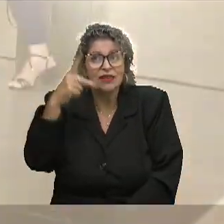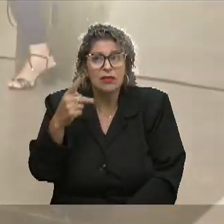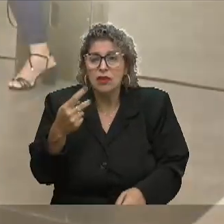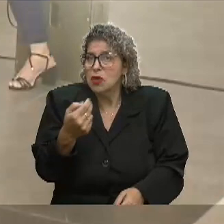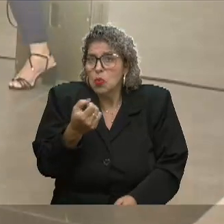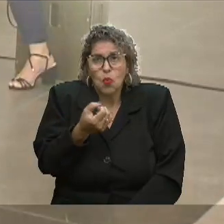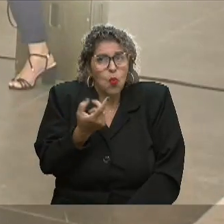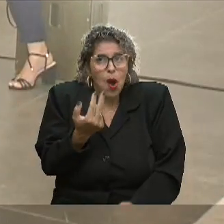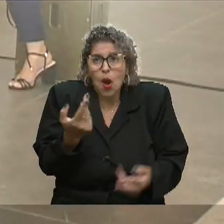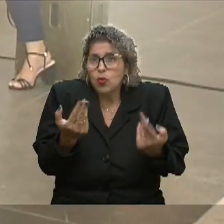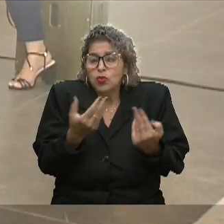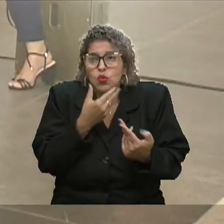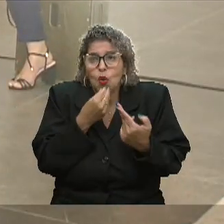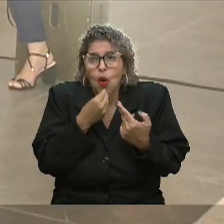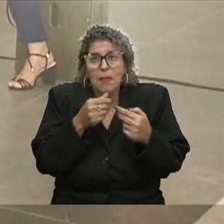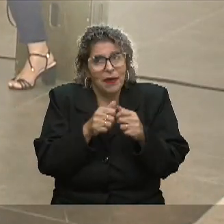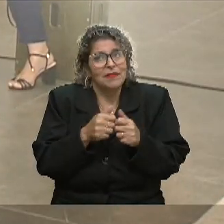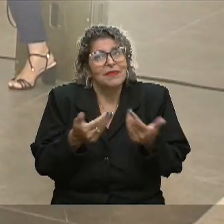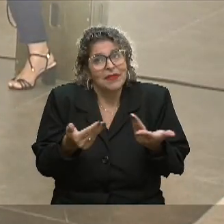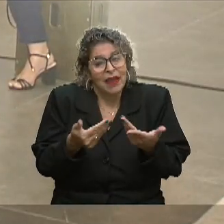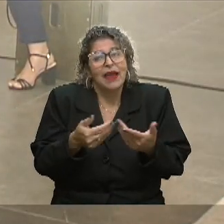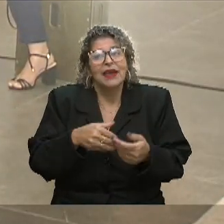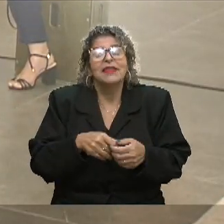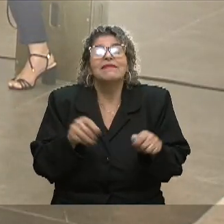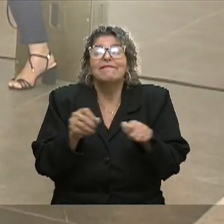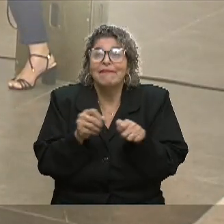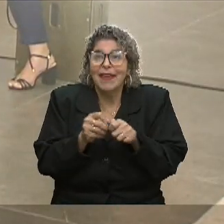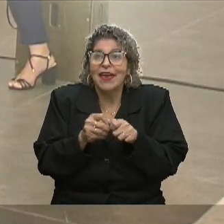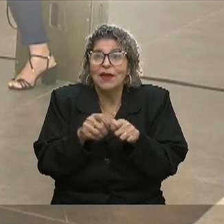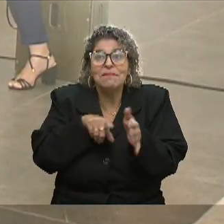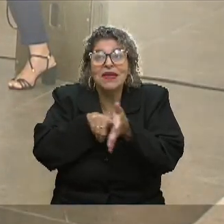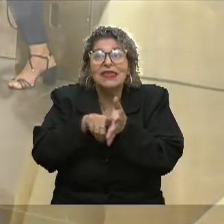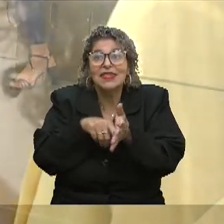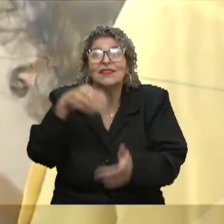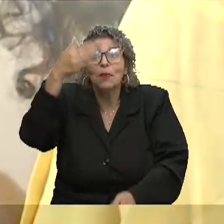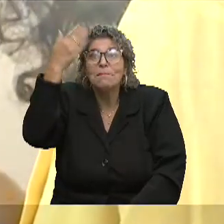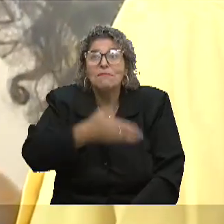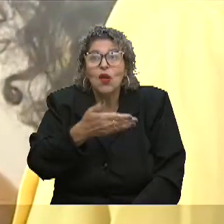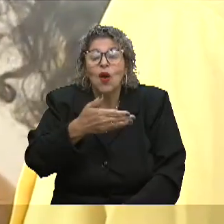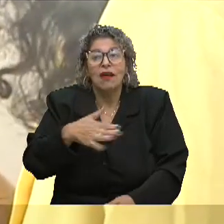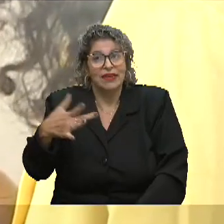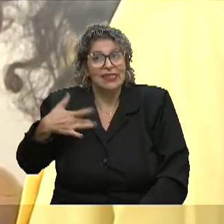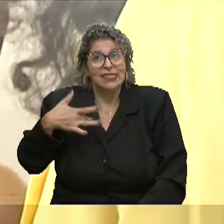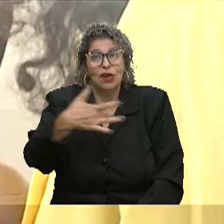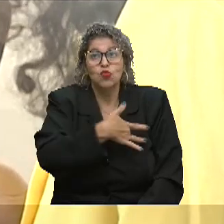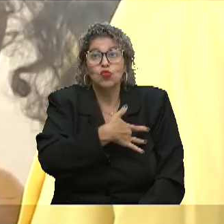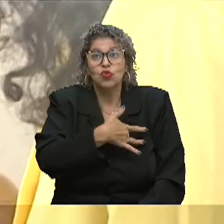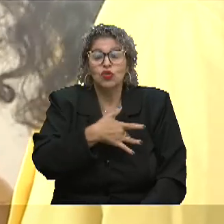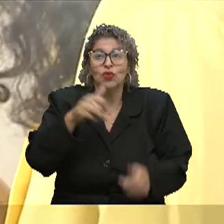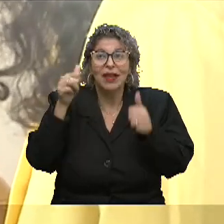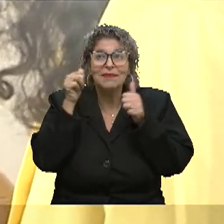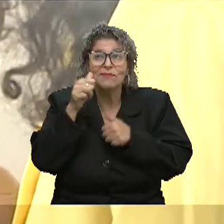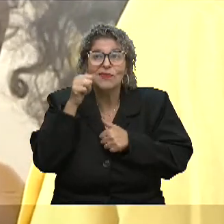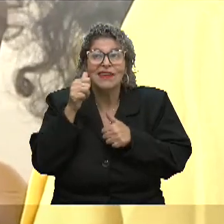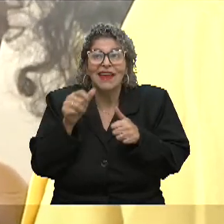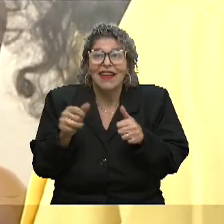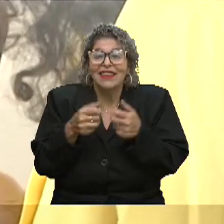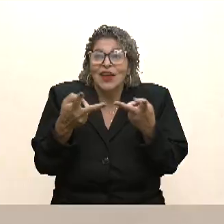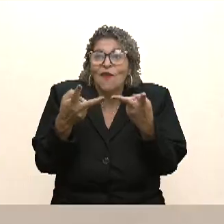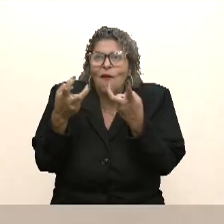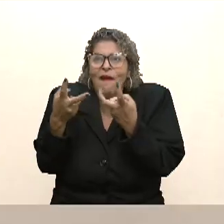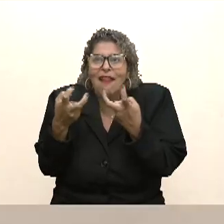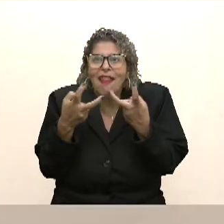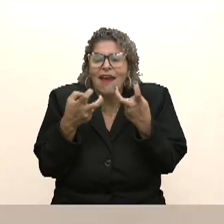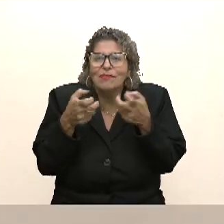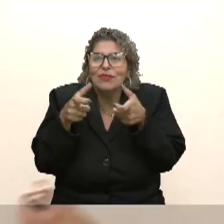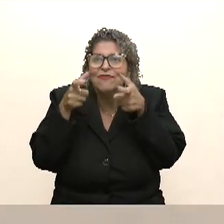quanto os homens, e isso tem pesquisas que comprovam, né? Principalmente na questão da saúde, né? As mulheres, hoje, elas têm um olhar muito